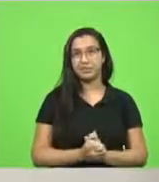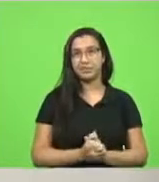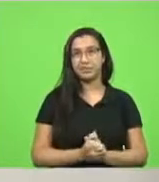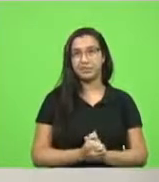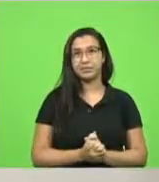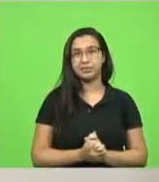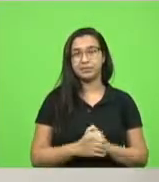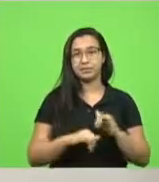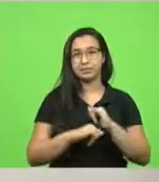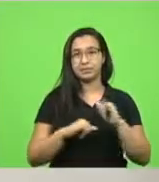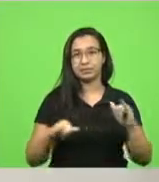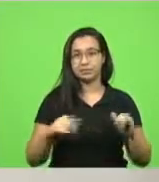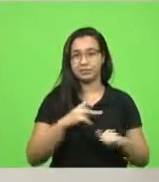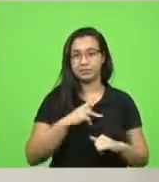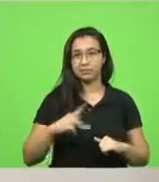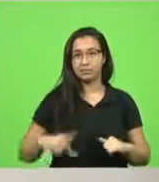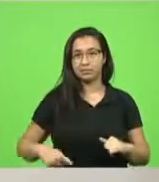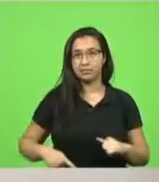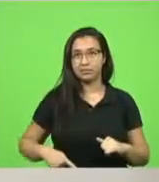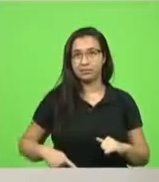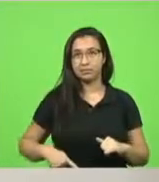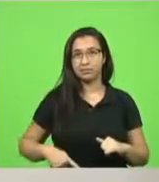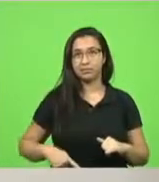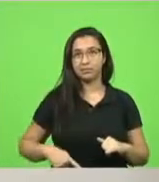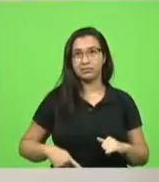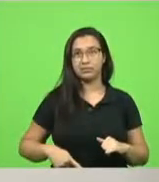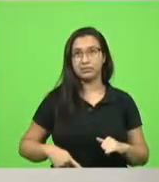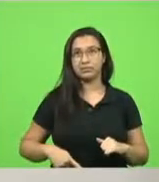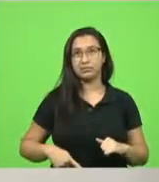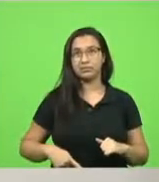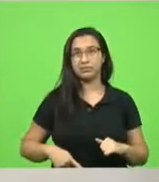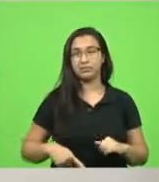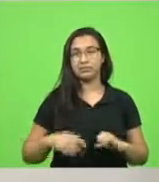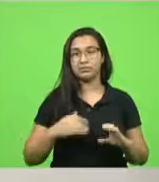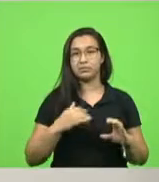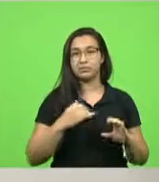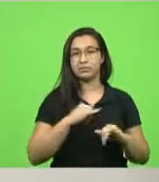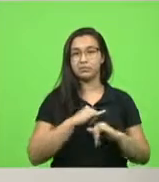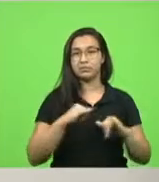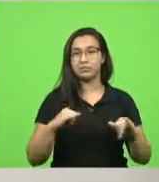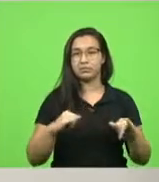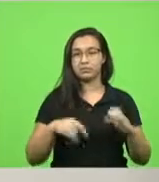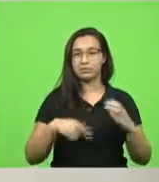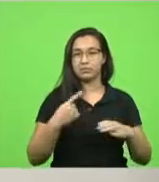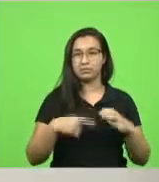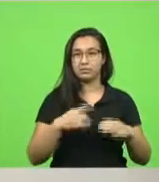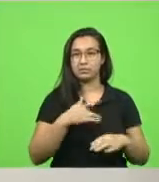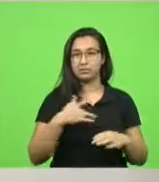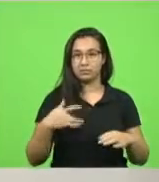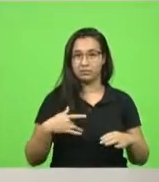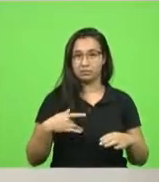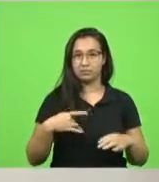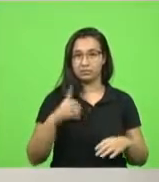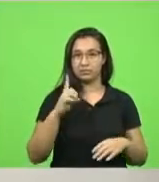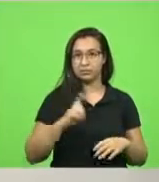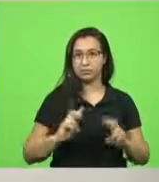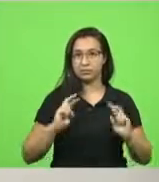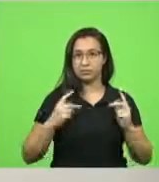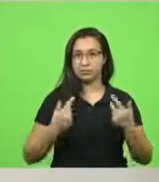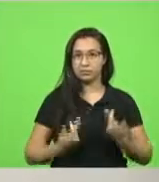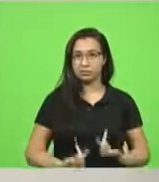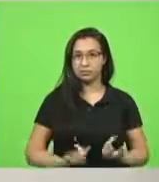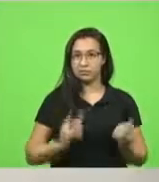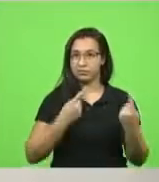Comunicação. A presidência comunica aqui. A Comissão de Saúde e a Comissão de Direitos Humanos apresentaram pareceres